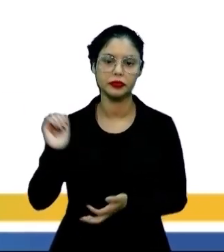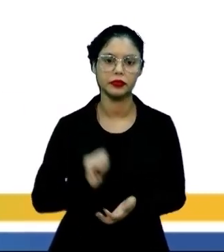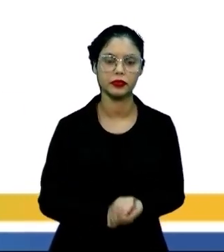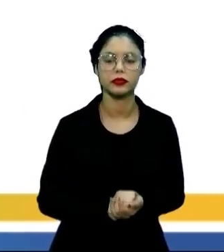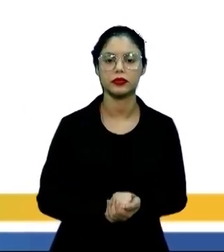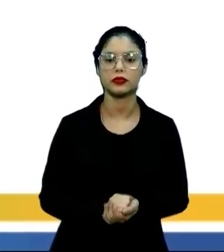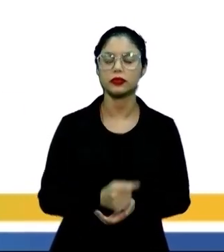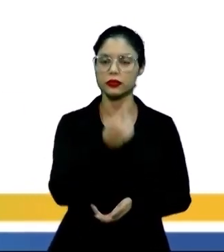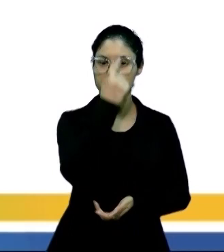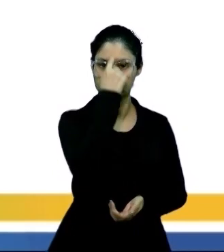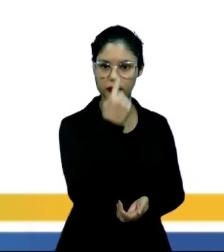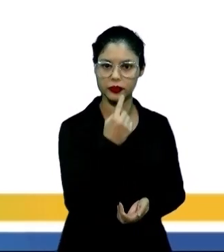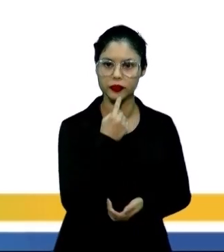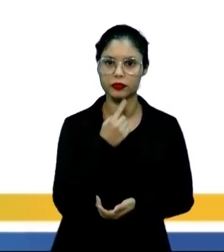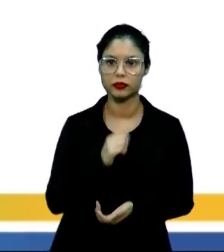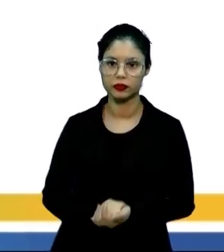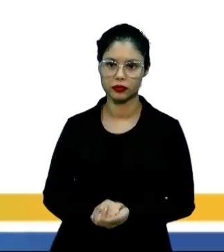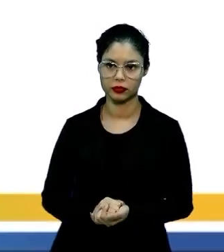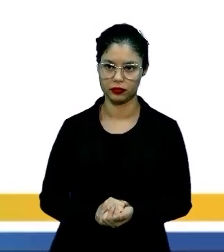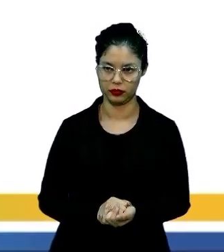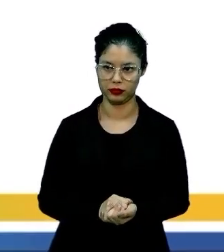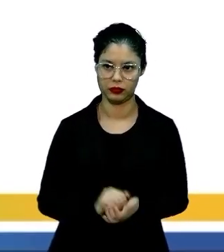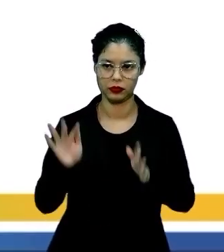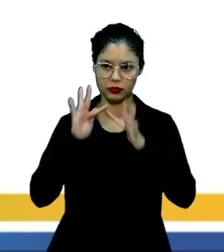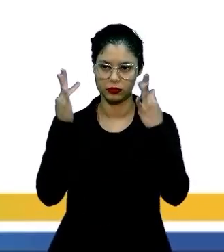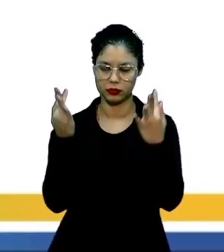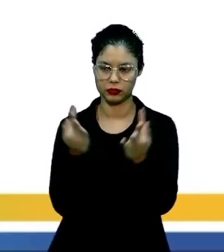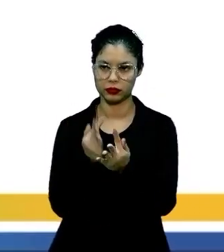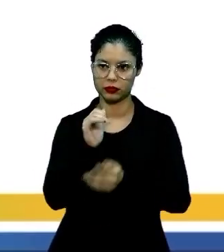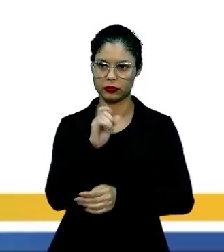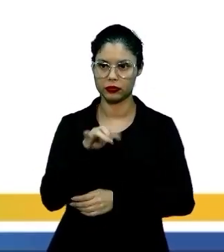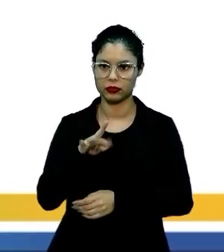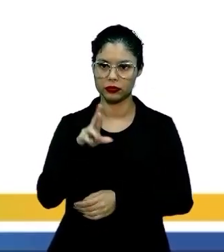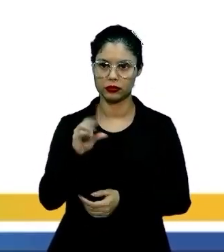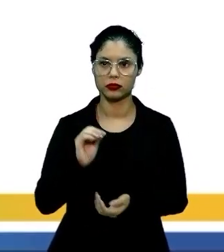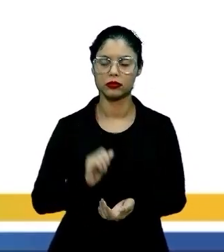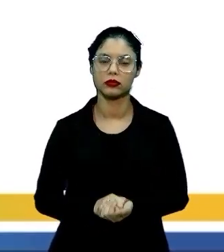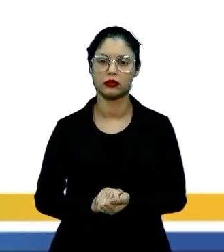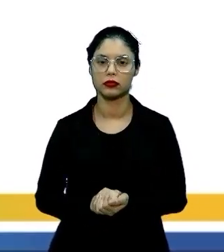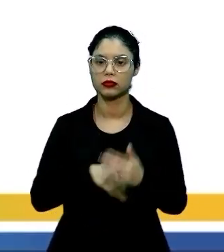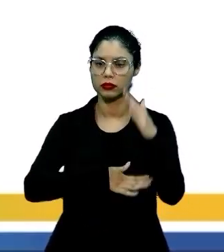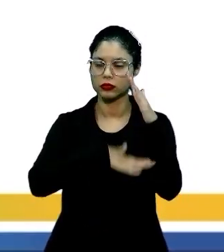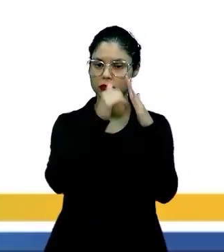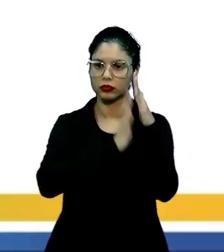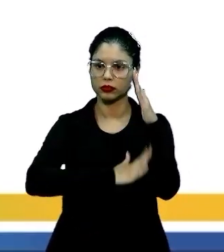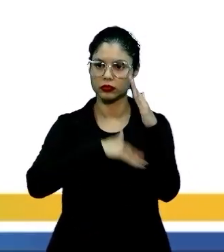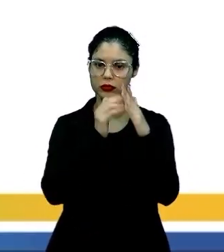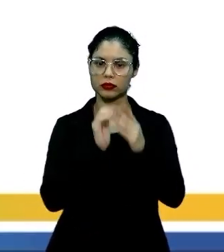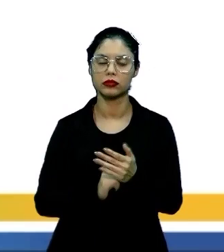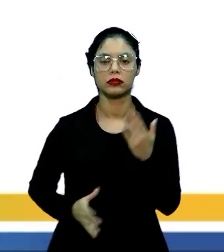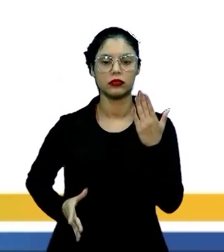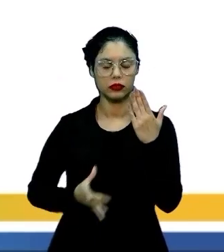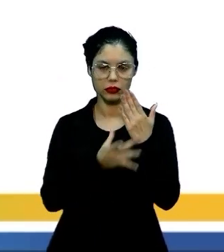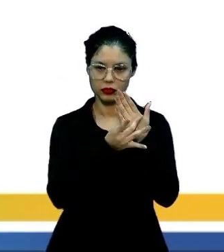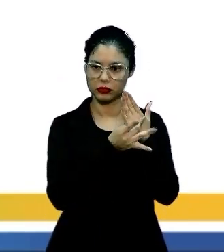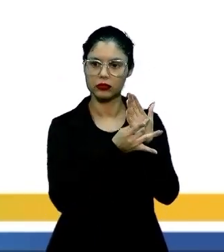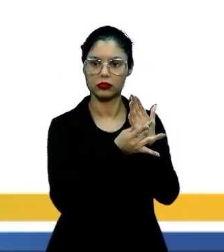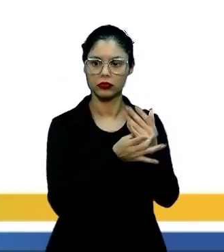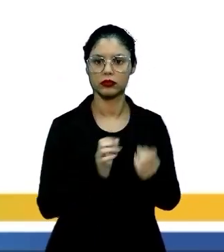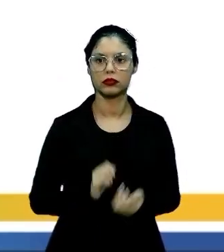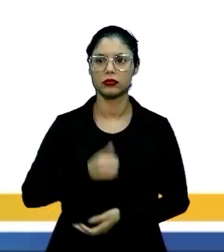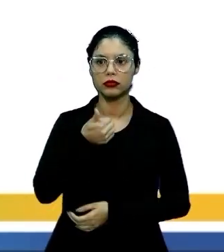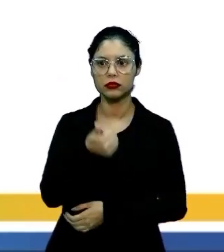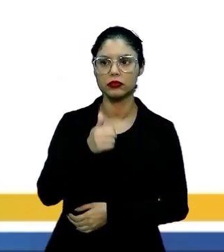para vocês, que é uma cena da família de Adolfo Augusto Pinto, que é um pintor realista e datado de